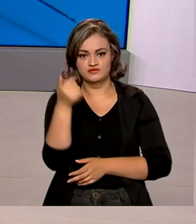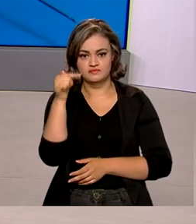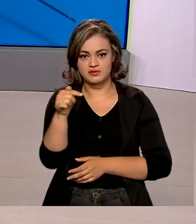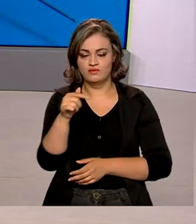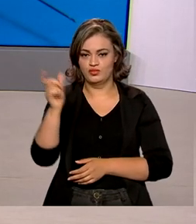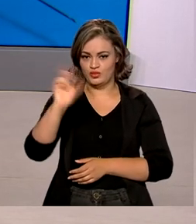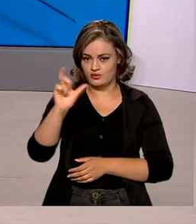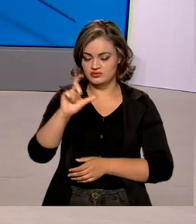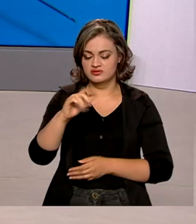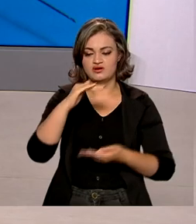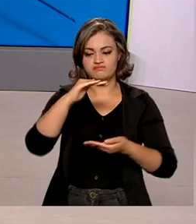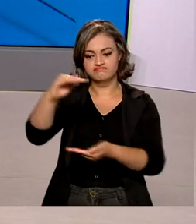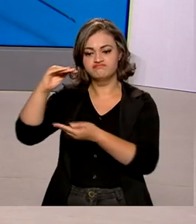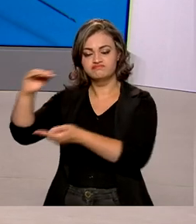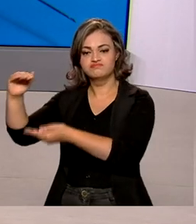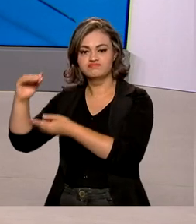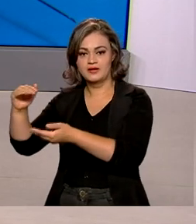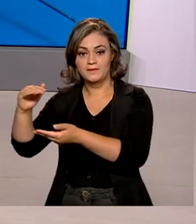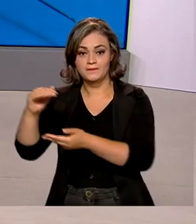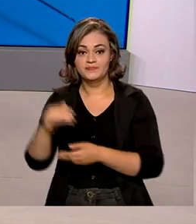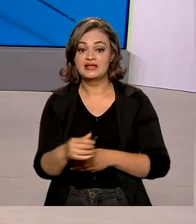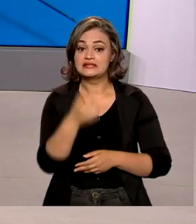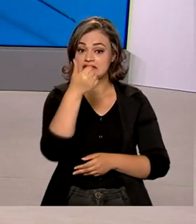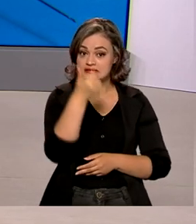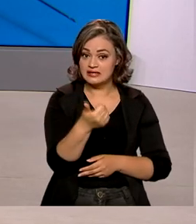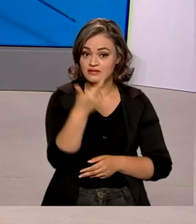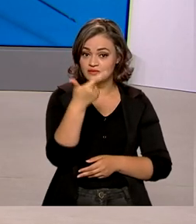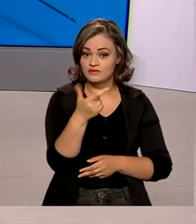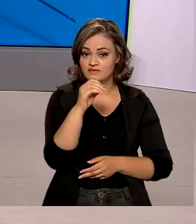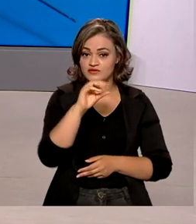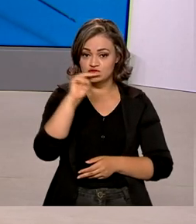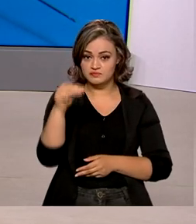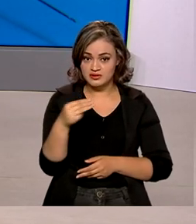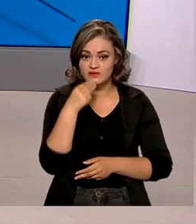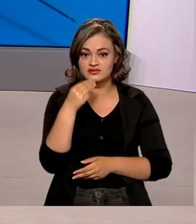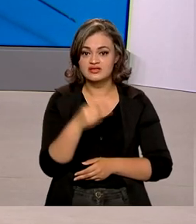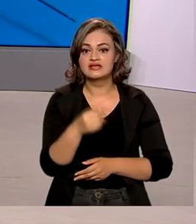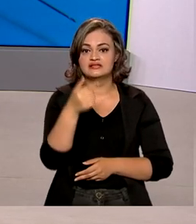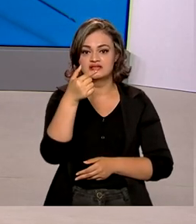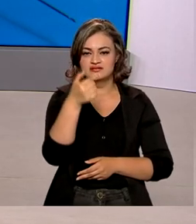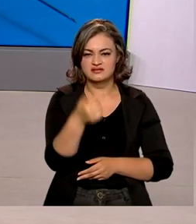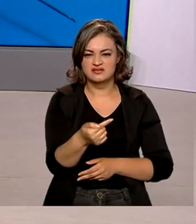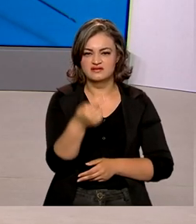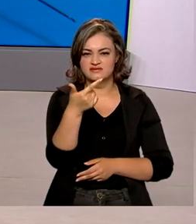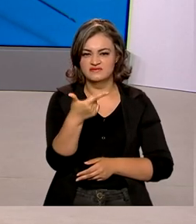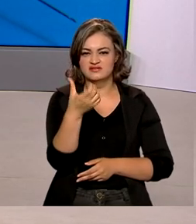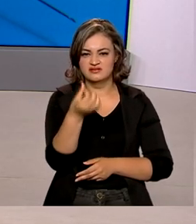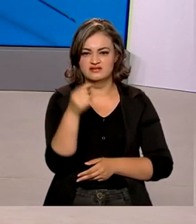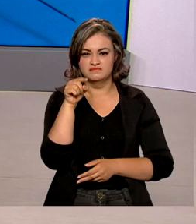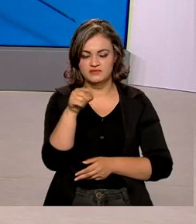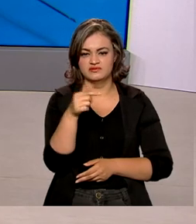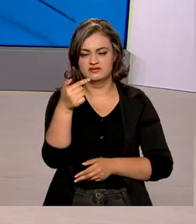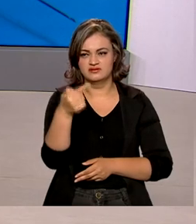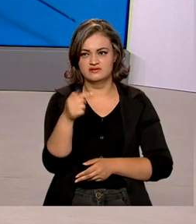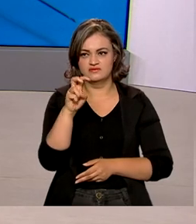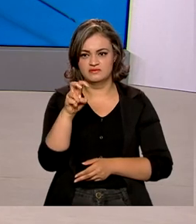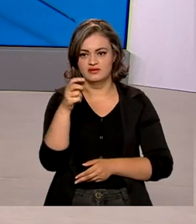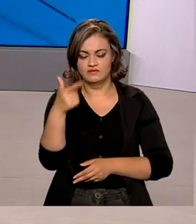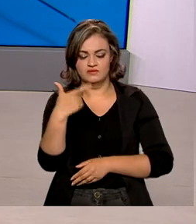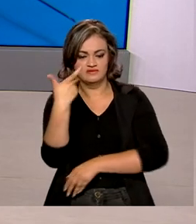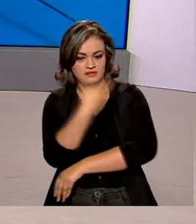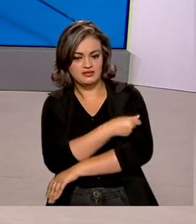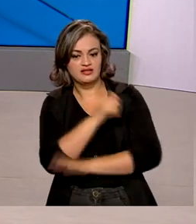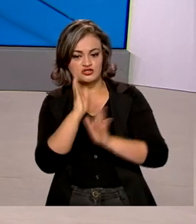mil doses distribuídas. Dessas doses aí, 120 milhões 726 mil 752 foram